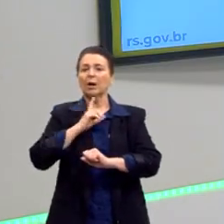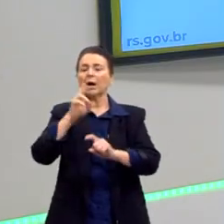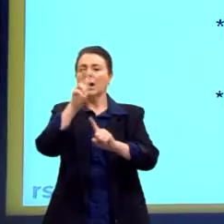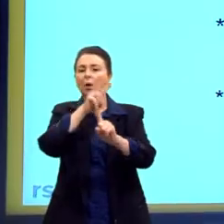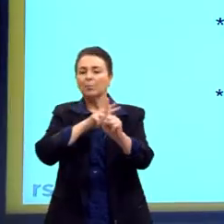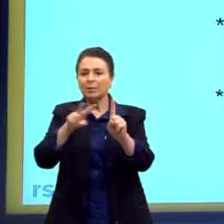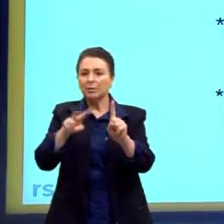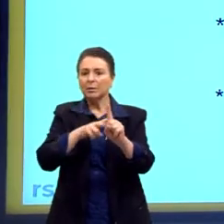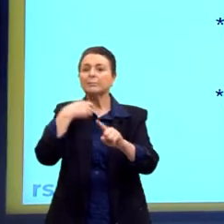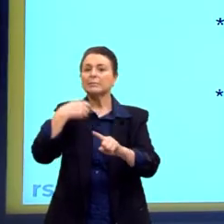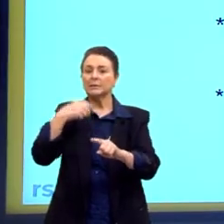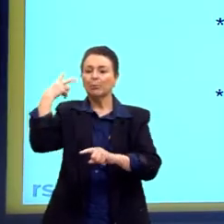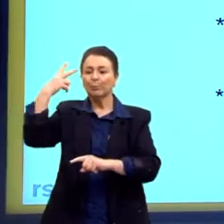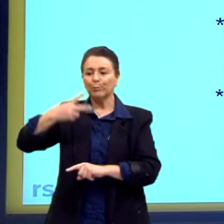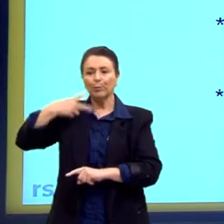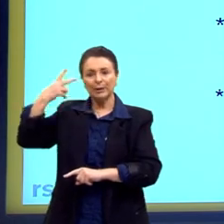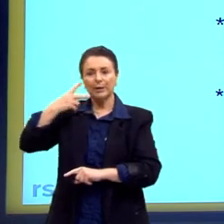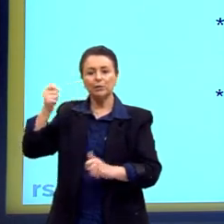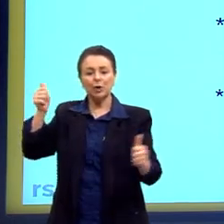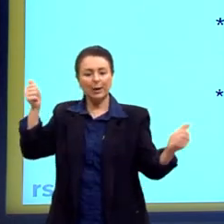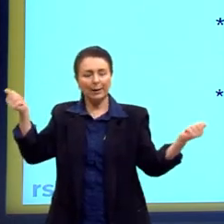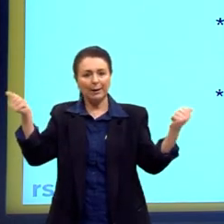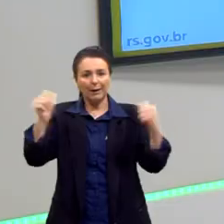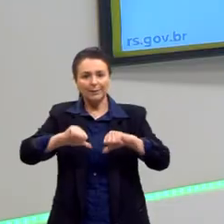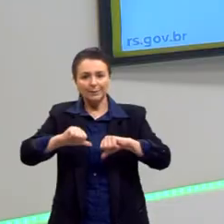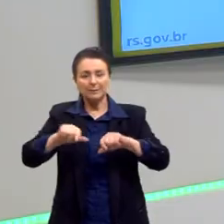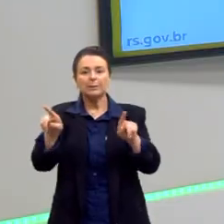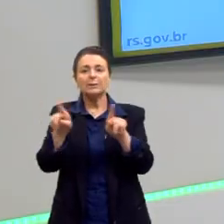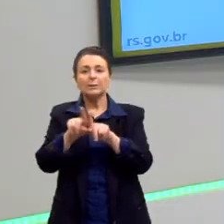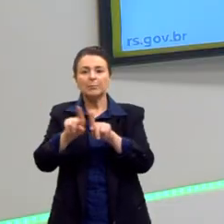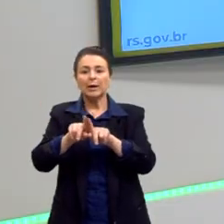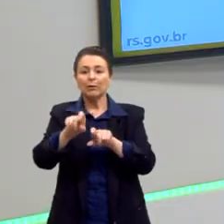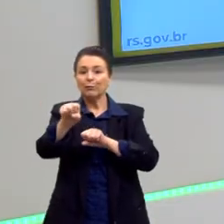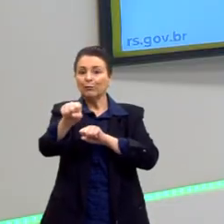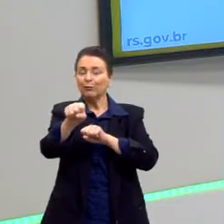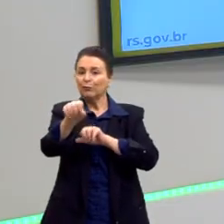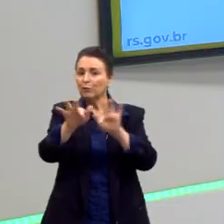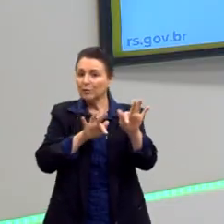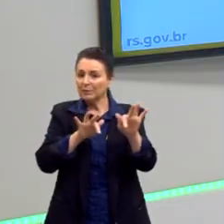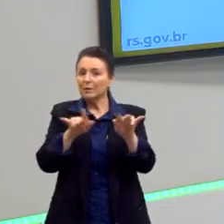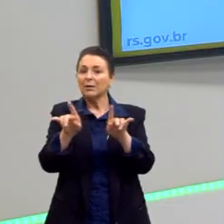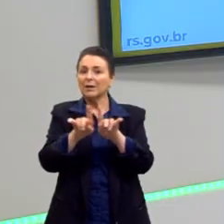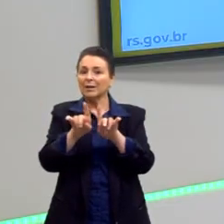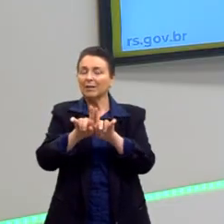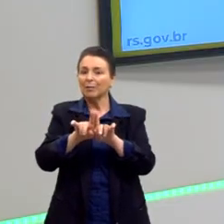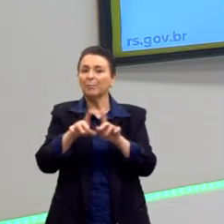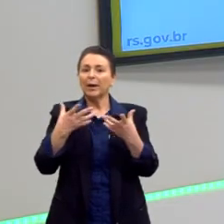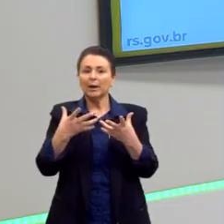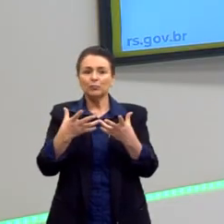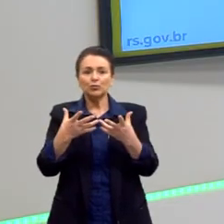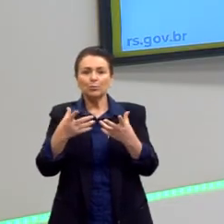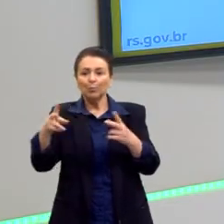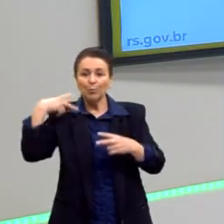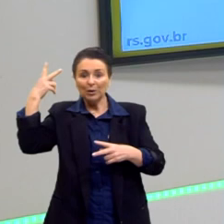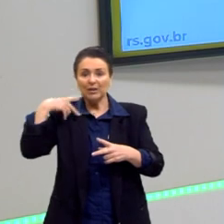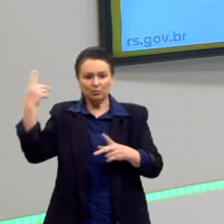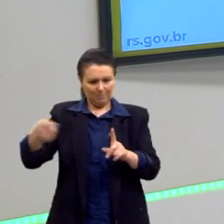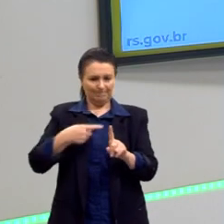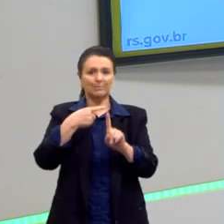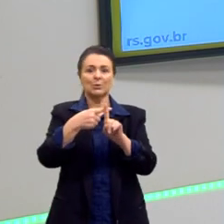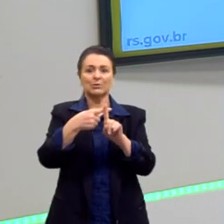a necessidade de políticas de capacitação, formação e ações afirmativas para o mercado de trabalho.